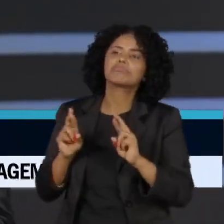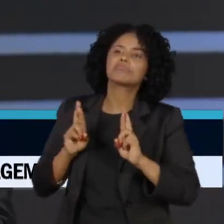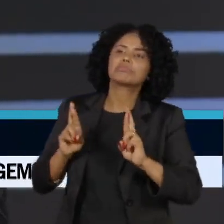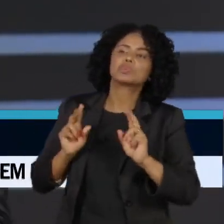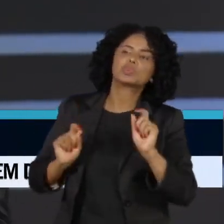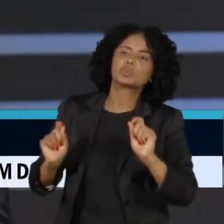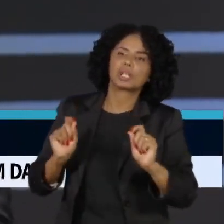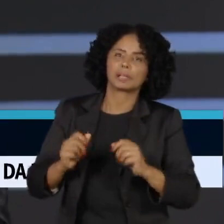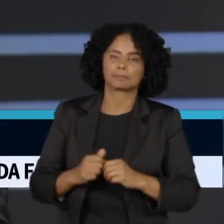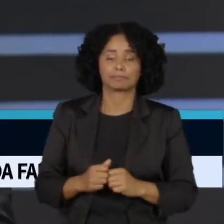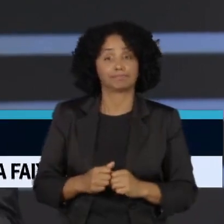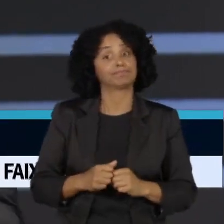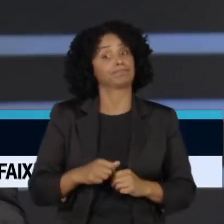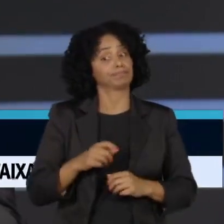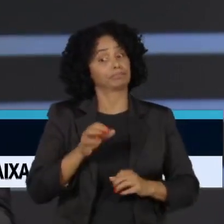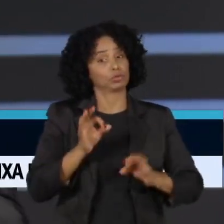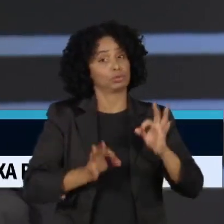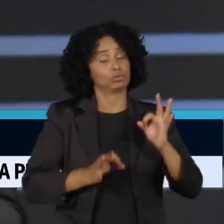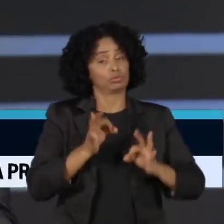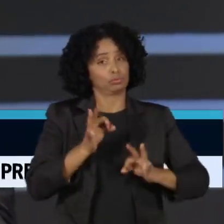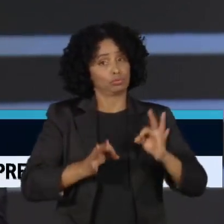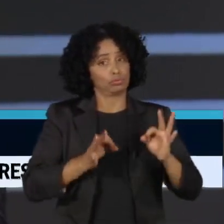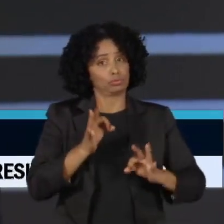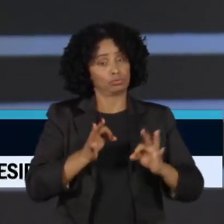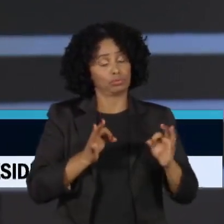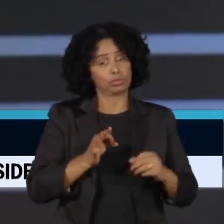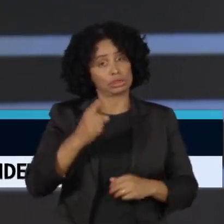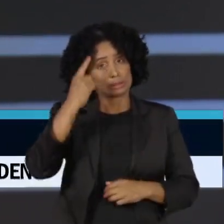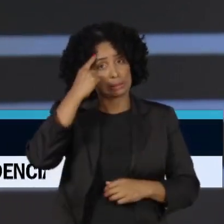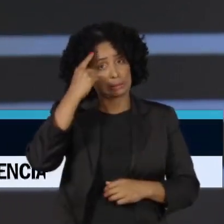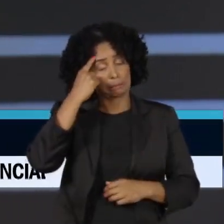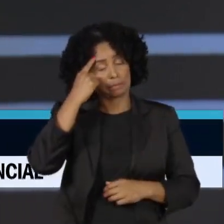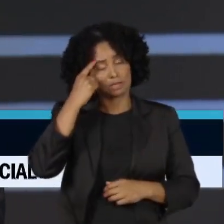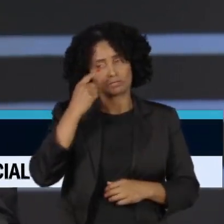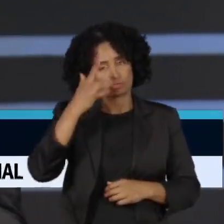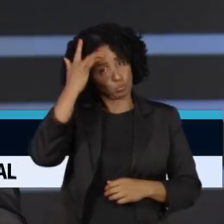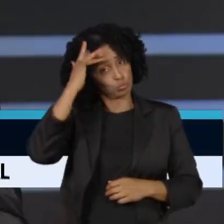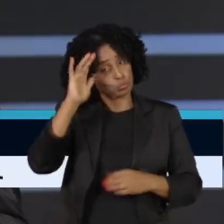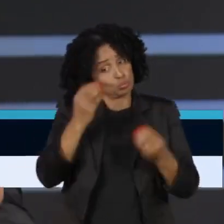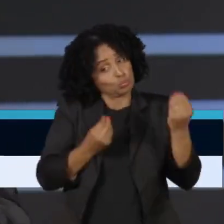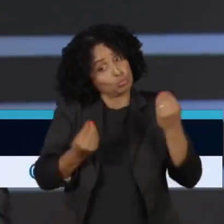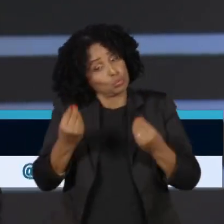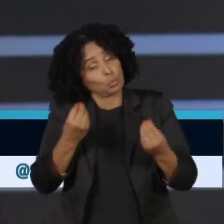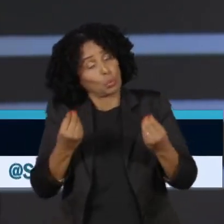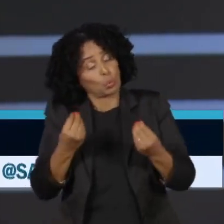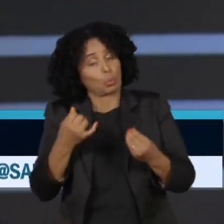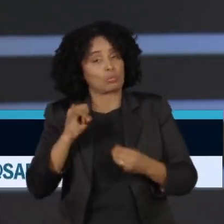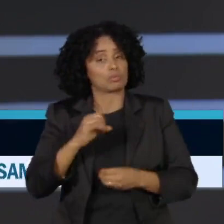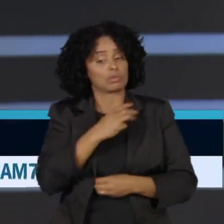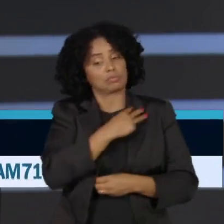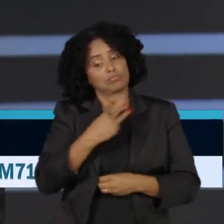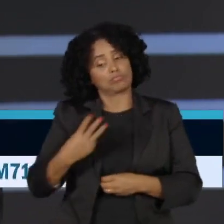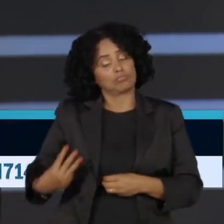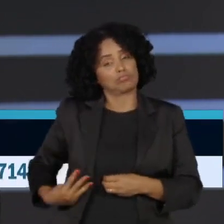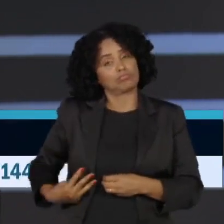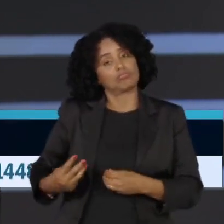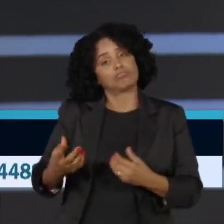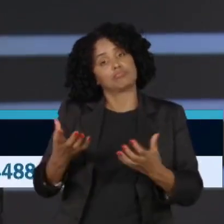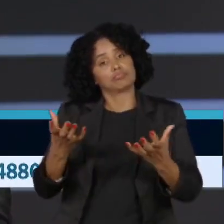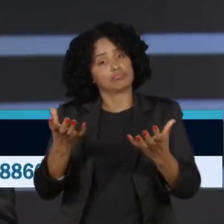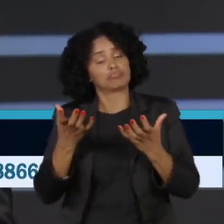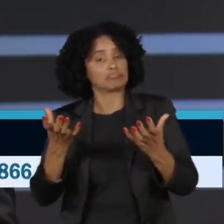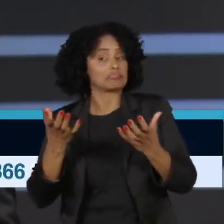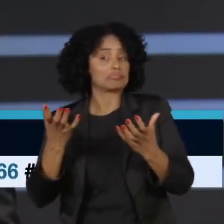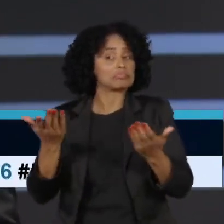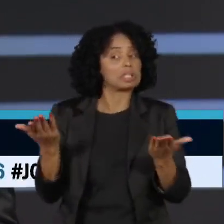processos, as ações contra ele, a menos que algum ministro do Supremo queira manter em nível federal, mas, caso contrário, cai para a primeira instância,